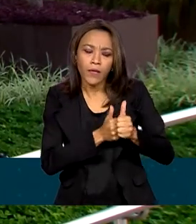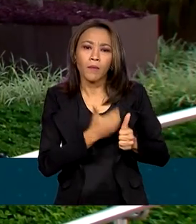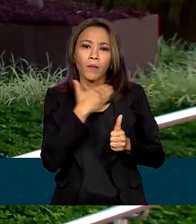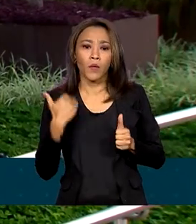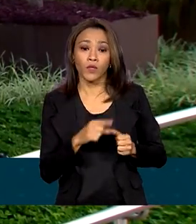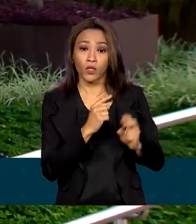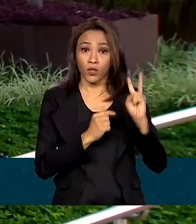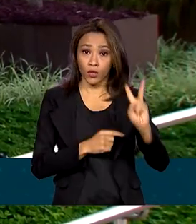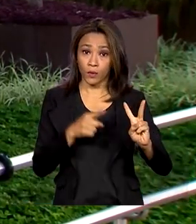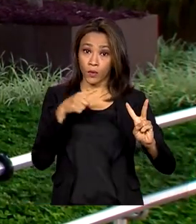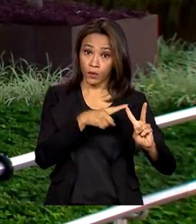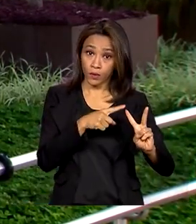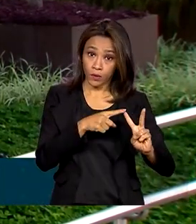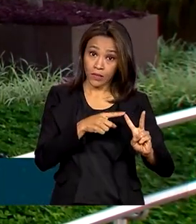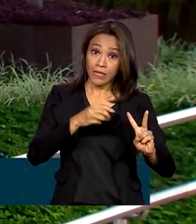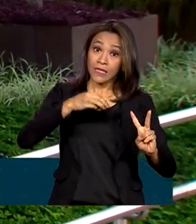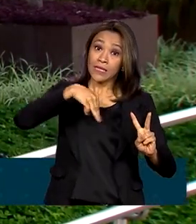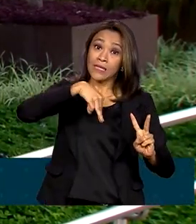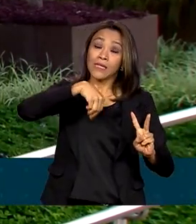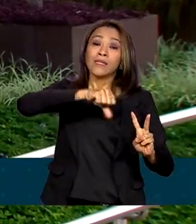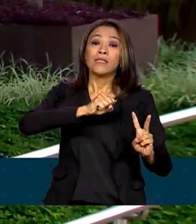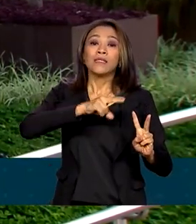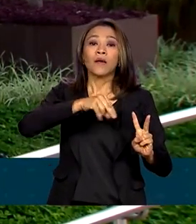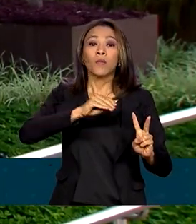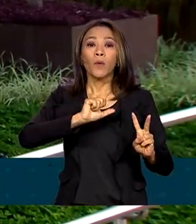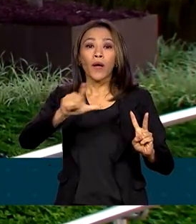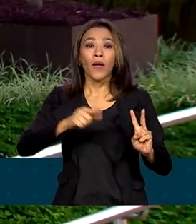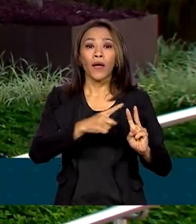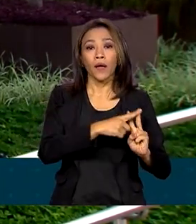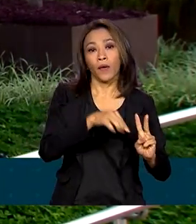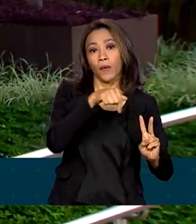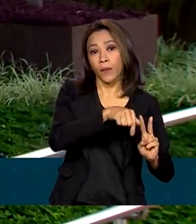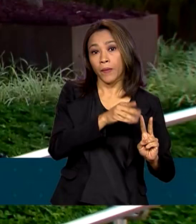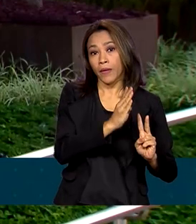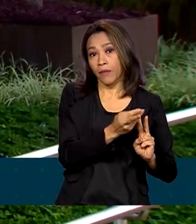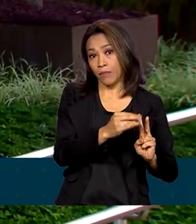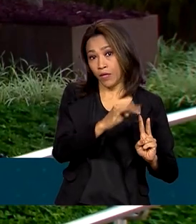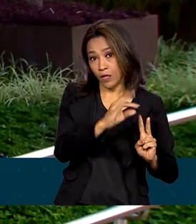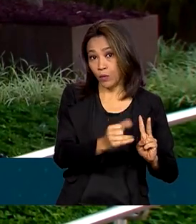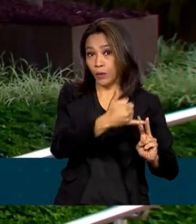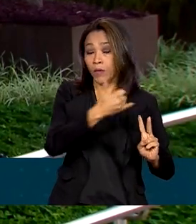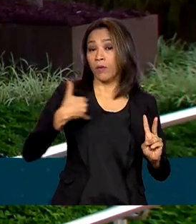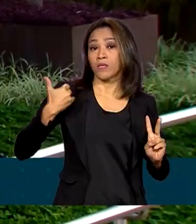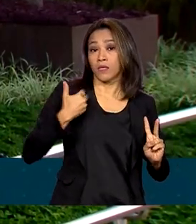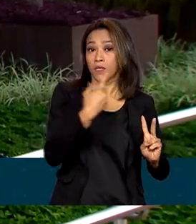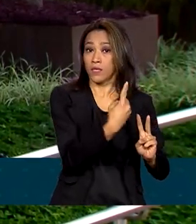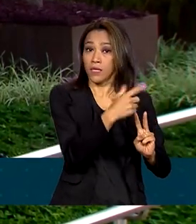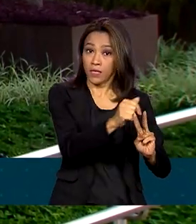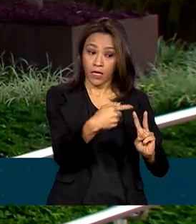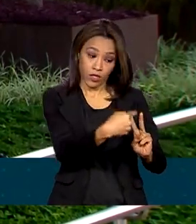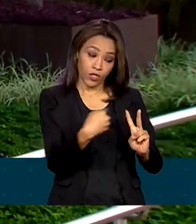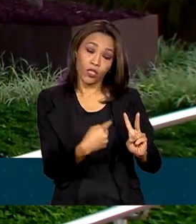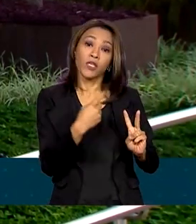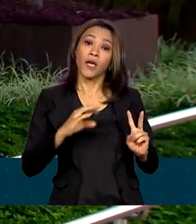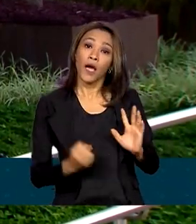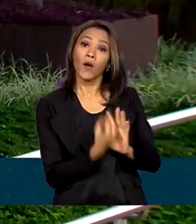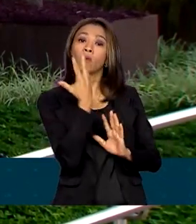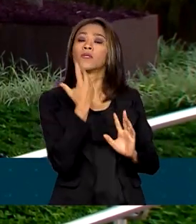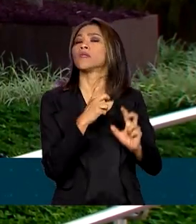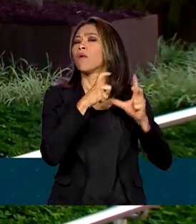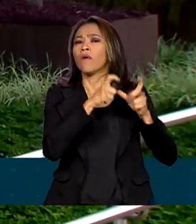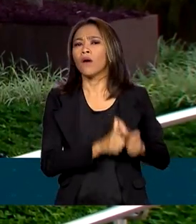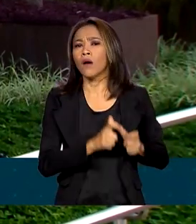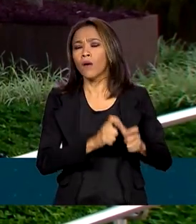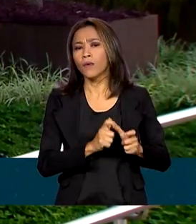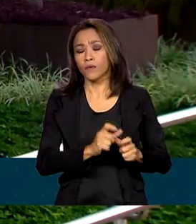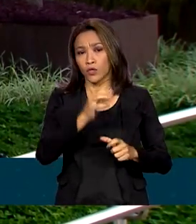Samuel do Amor Divino, de 25 anos, e de Nauir Brito, de 17 ocorridas no município de Itabela, que fica